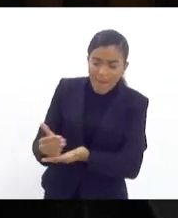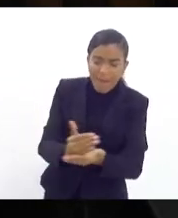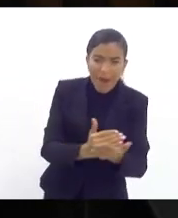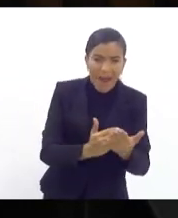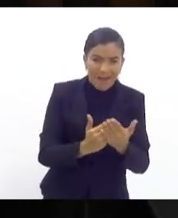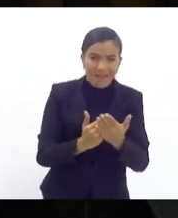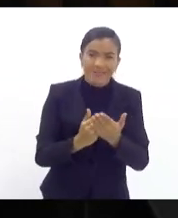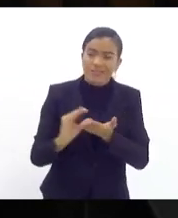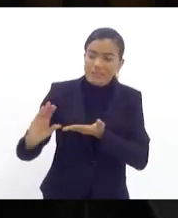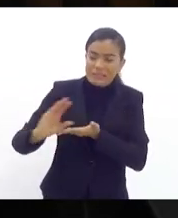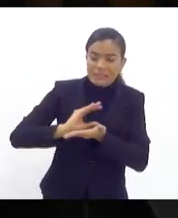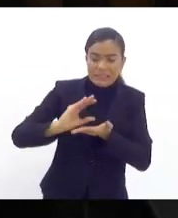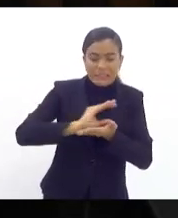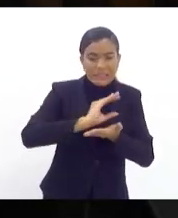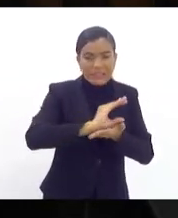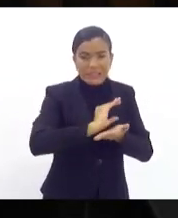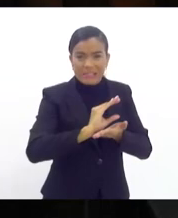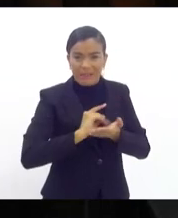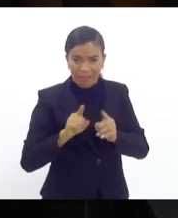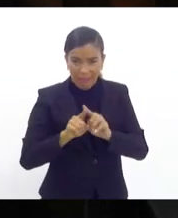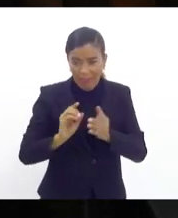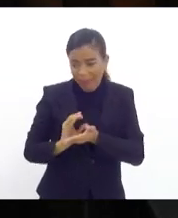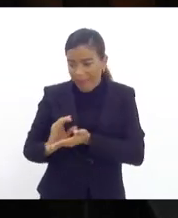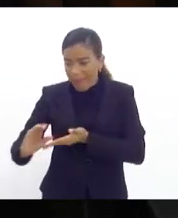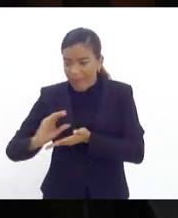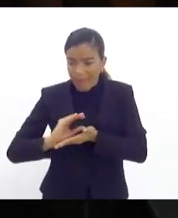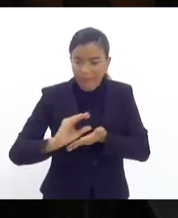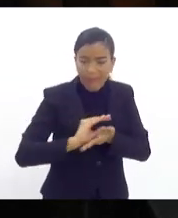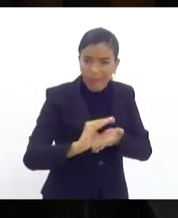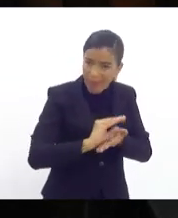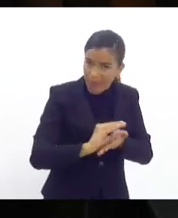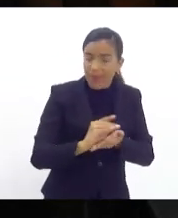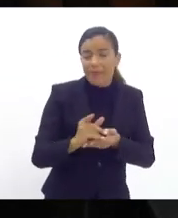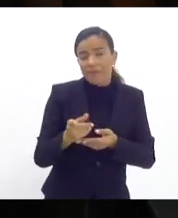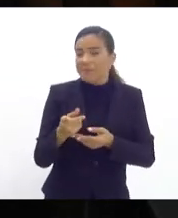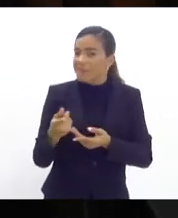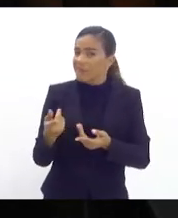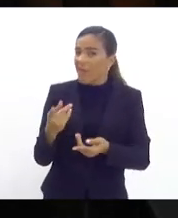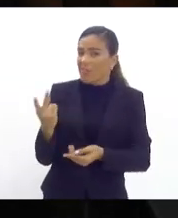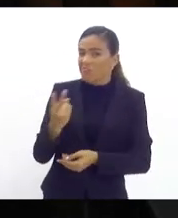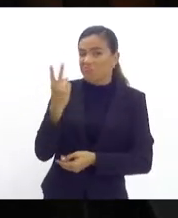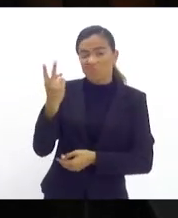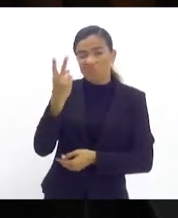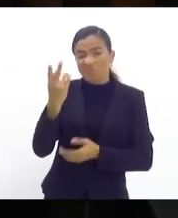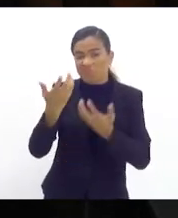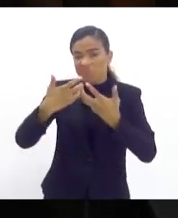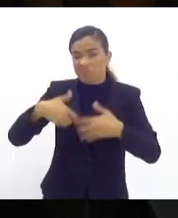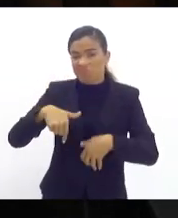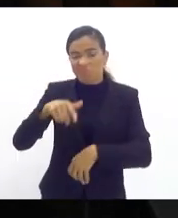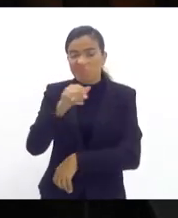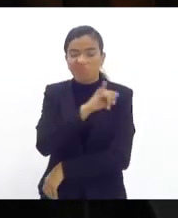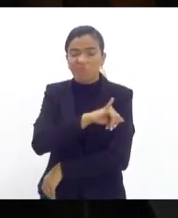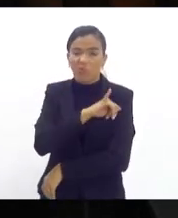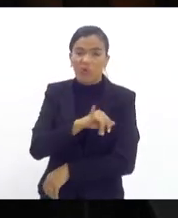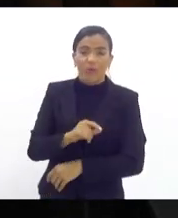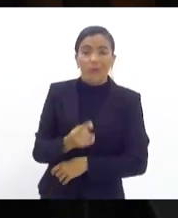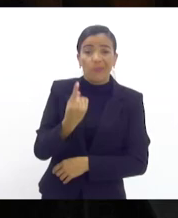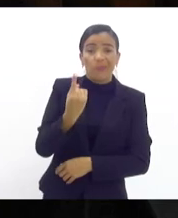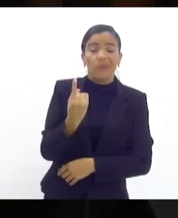E, se de pouca valia para o Estado do Rio de Janeiro. De um,